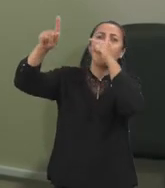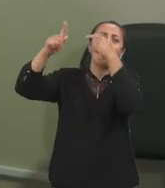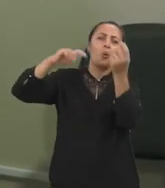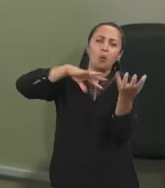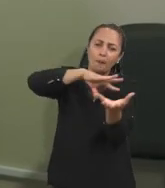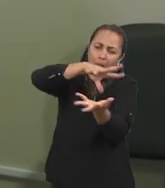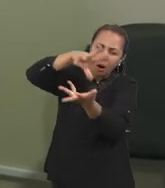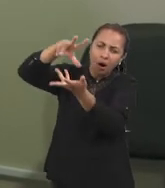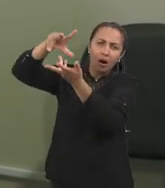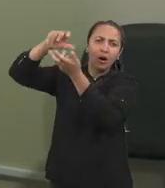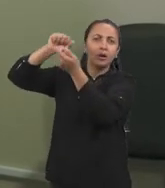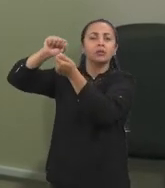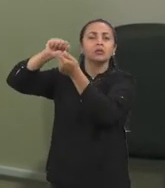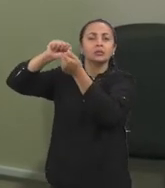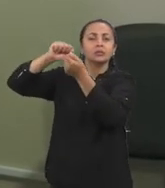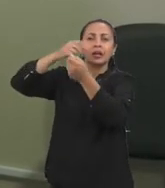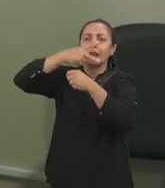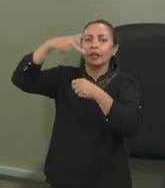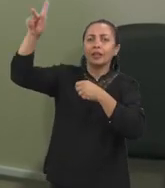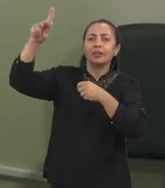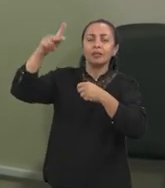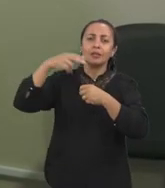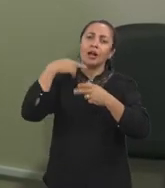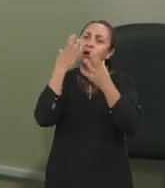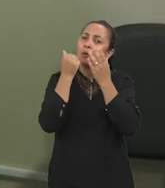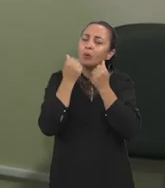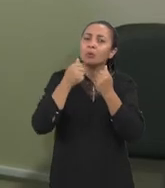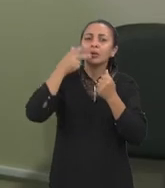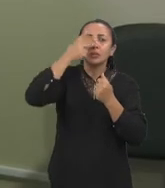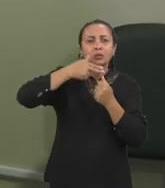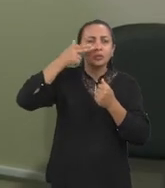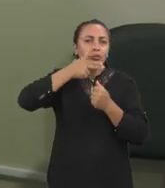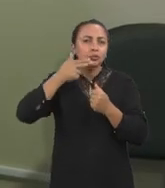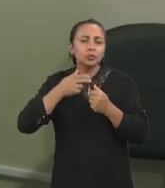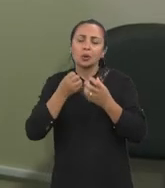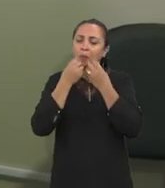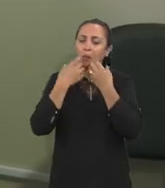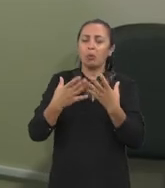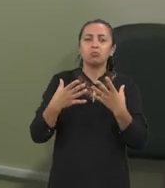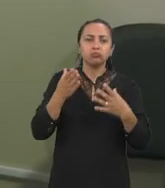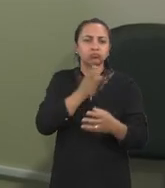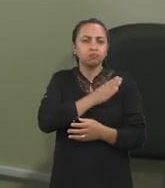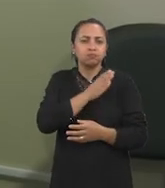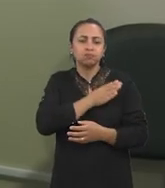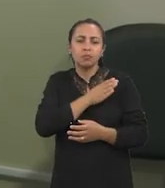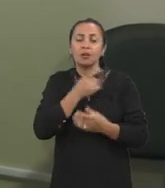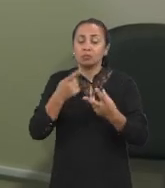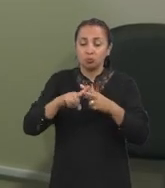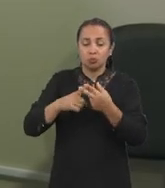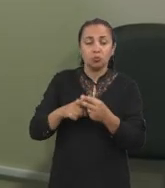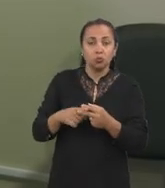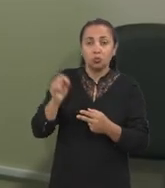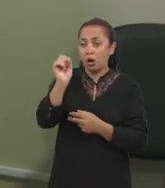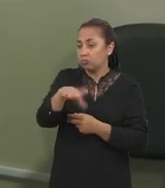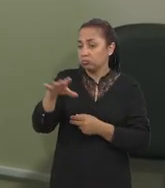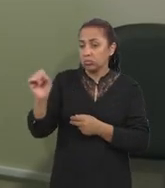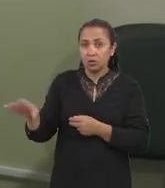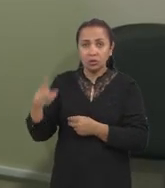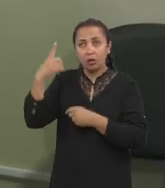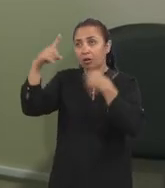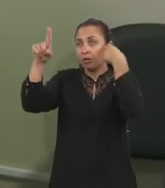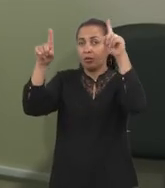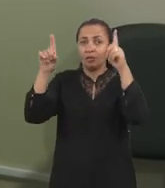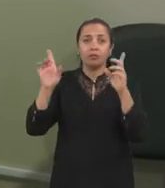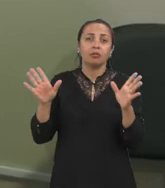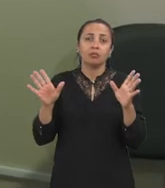em sais minerais, rica em vitaminas, e que tem capacidade de replicação, de produção em ambientes, que, para a gente,